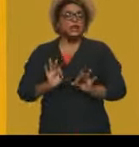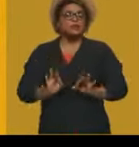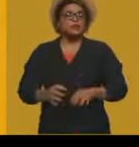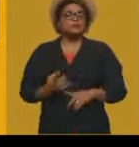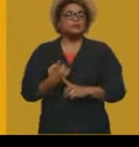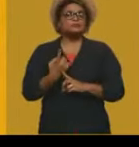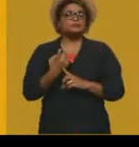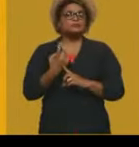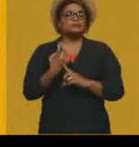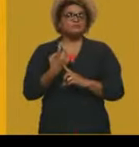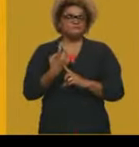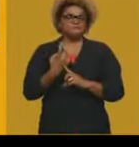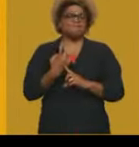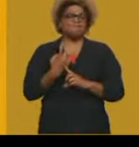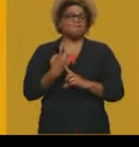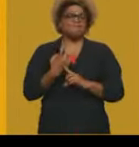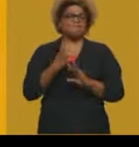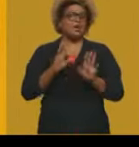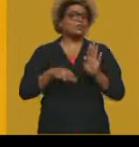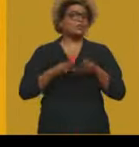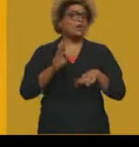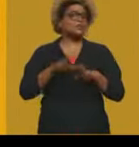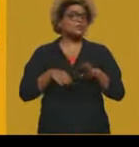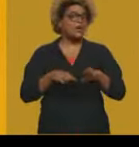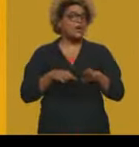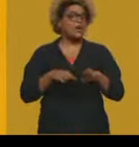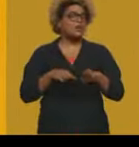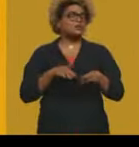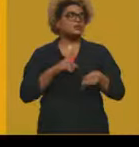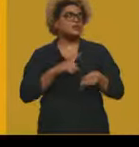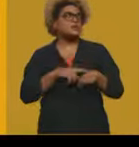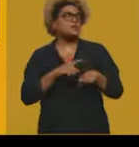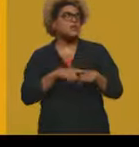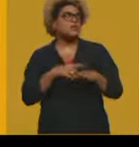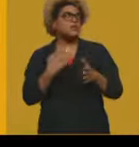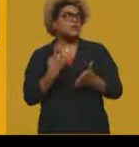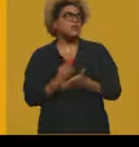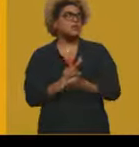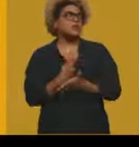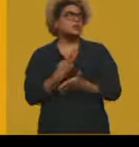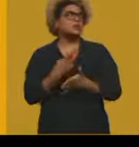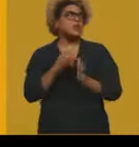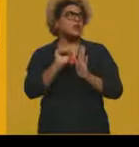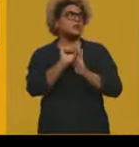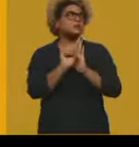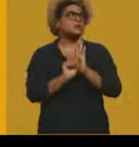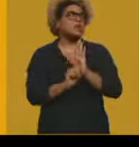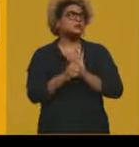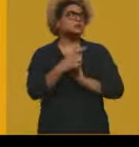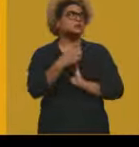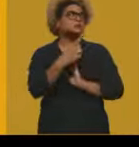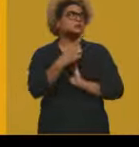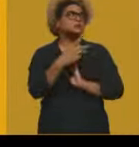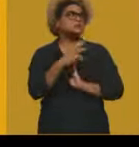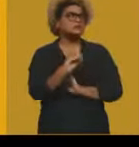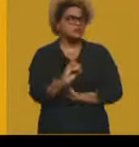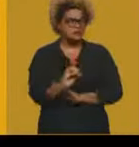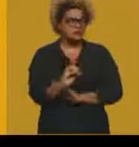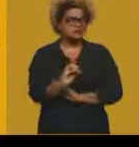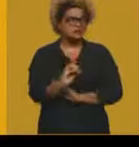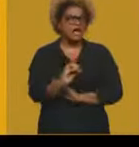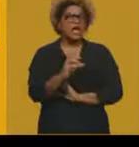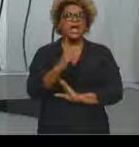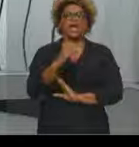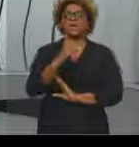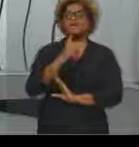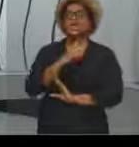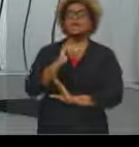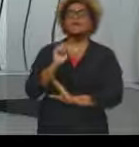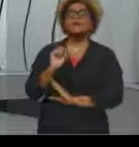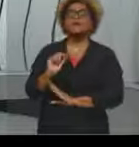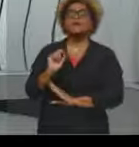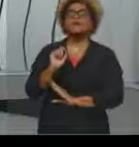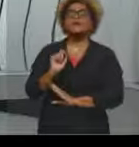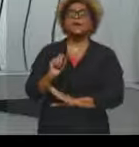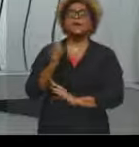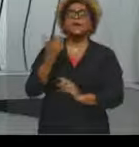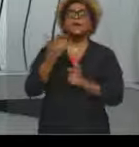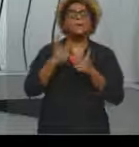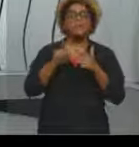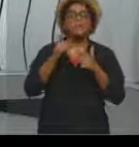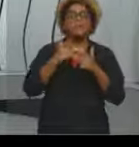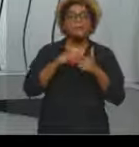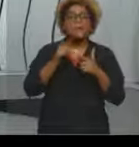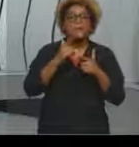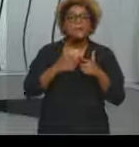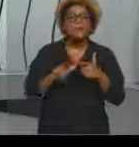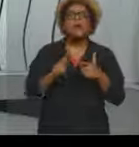momento aí, como aconteceu lá na década de 30, né, a gente tem uma grande crise econômica que vai colocar em xeque esse modelo